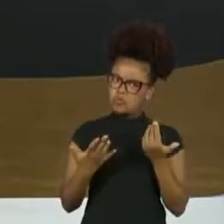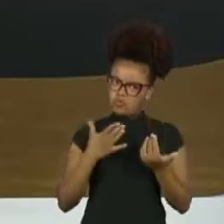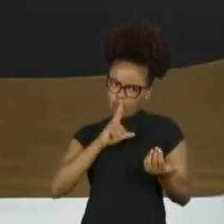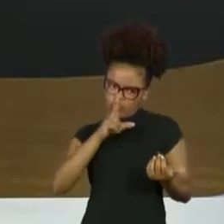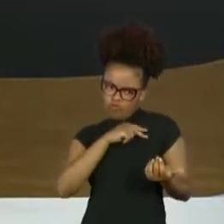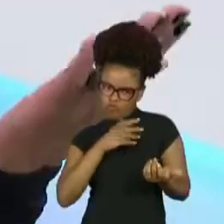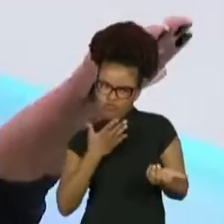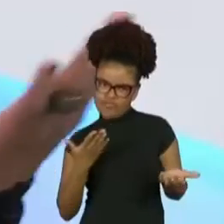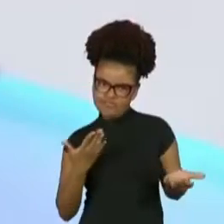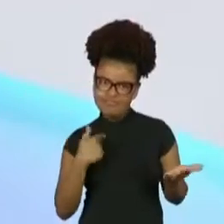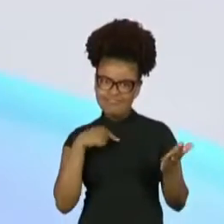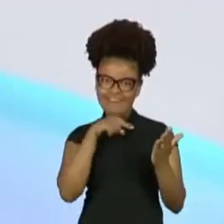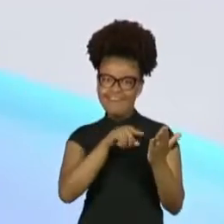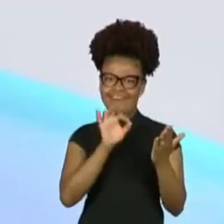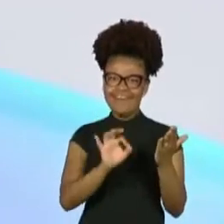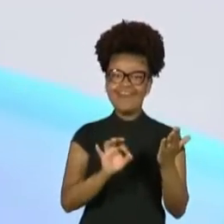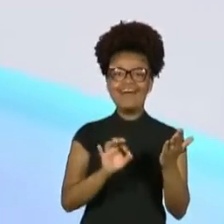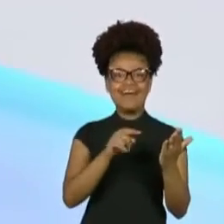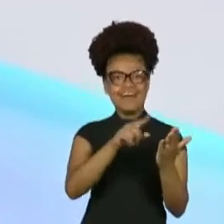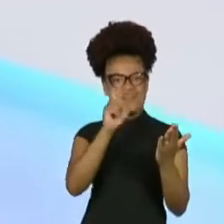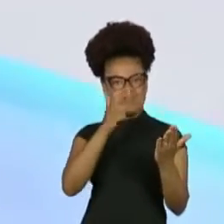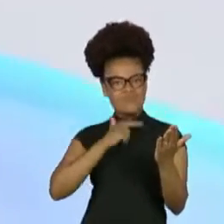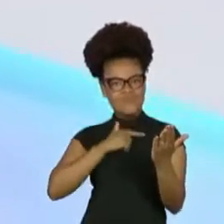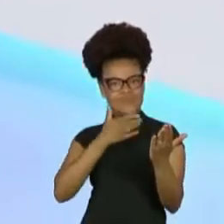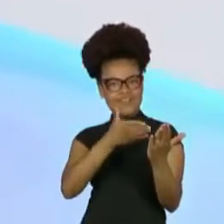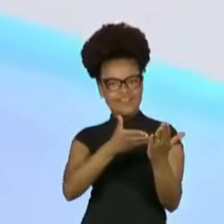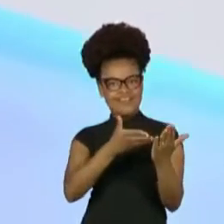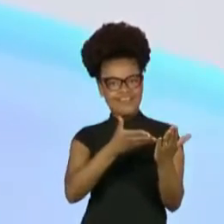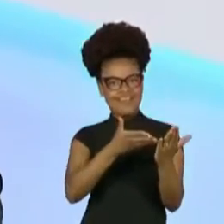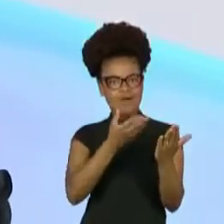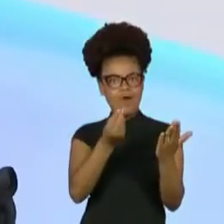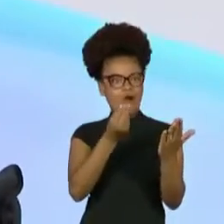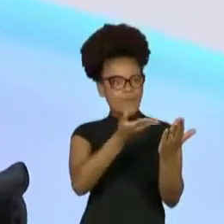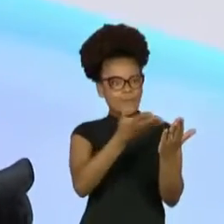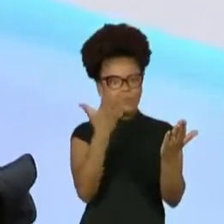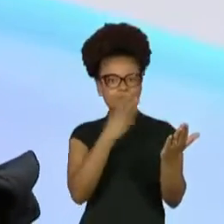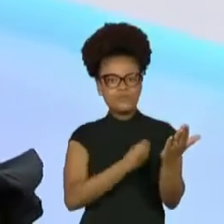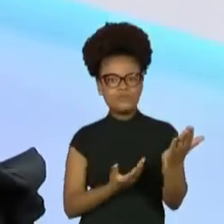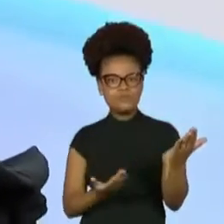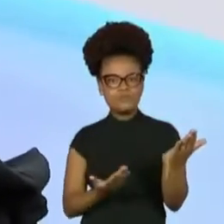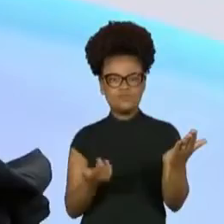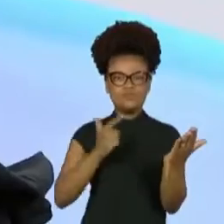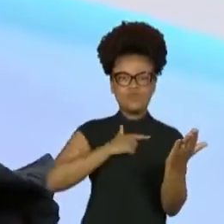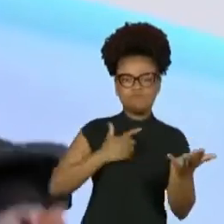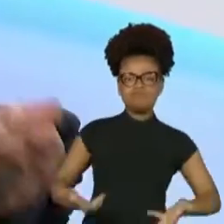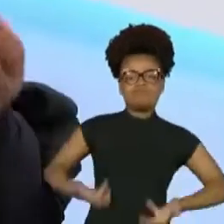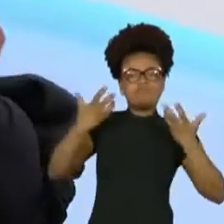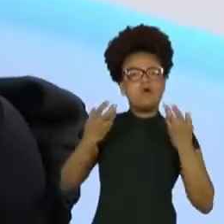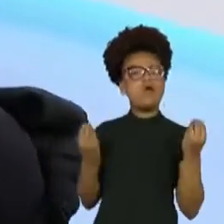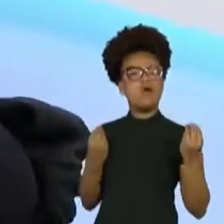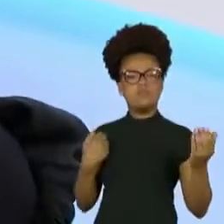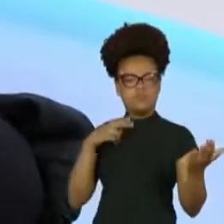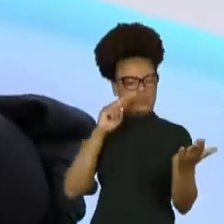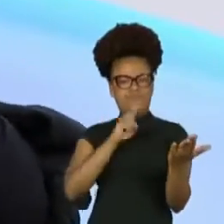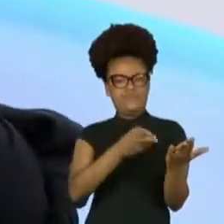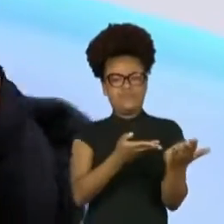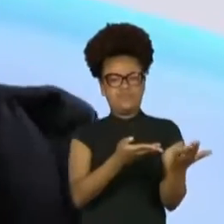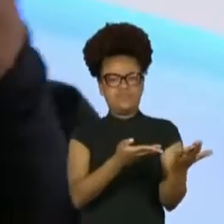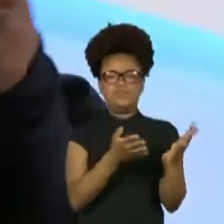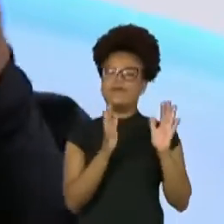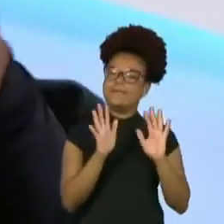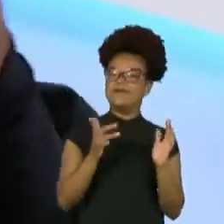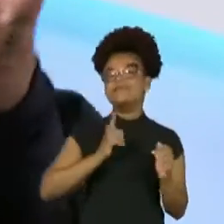Estão me chamando de feia. Feia, porém exuberante. Mas tem muito essa coisa, esses